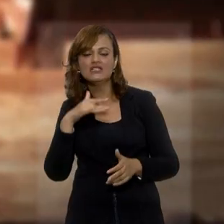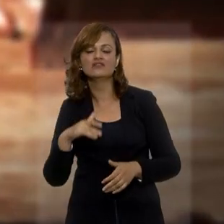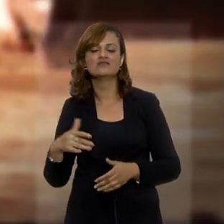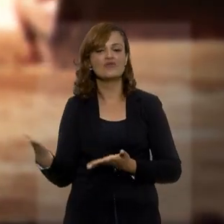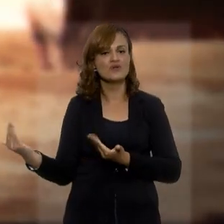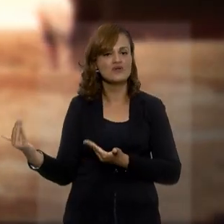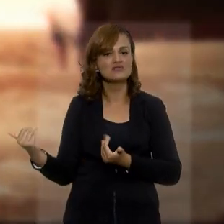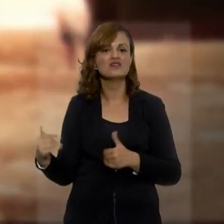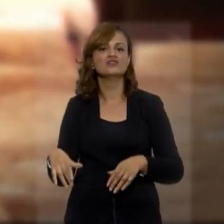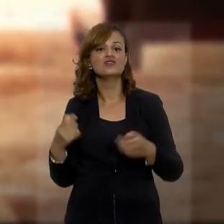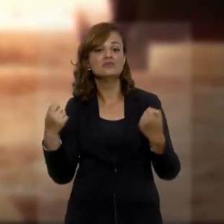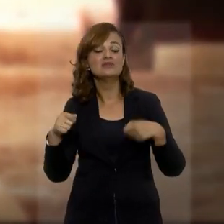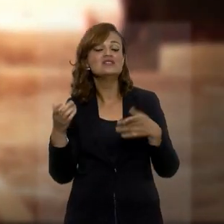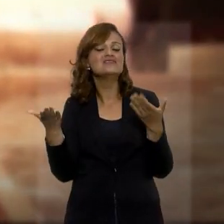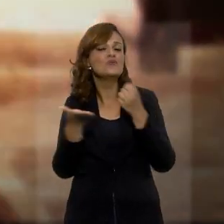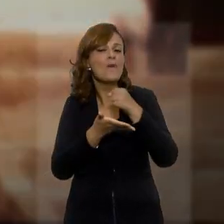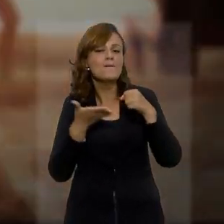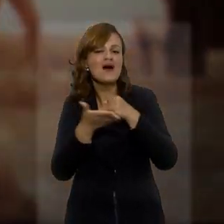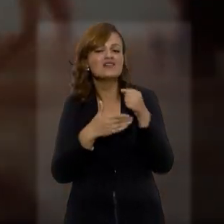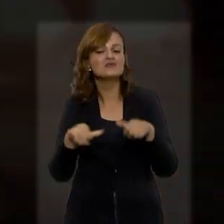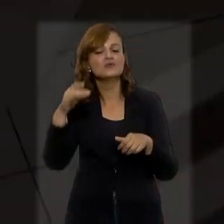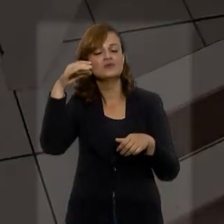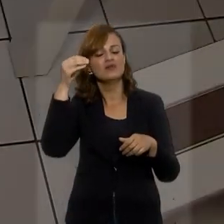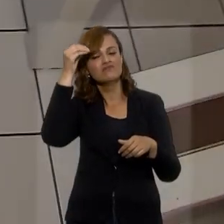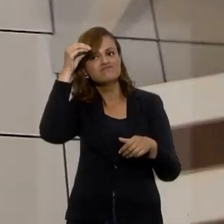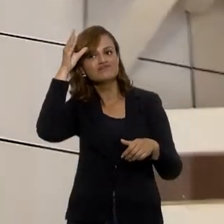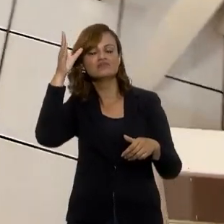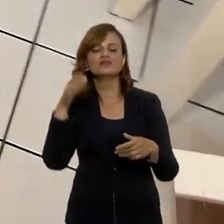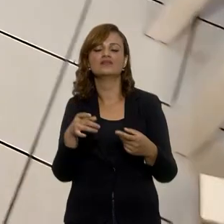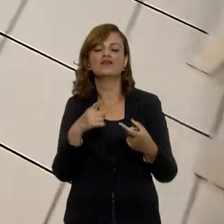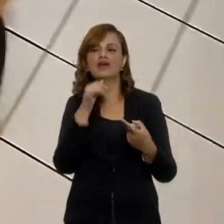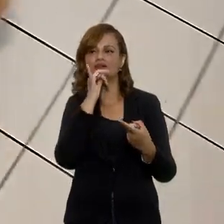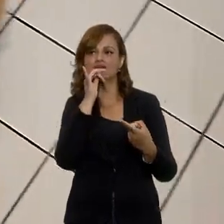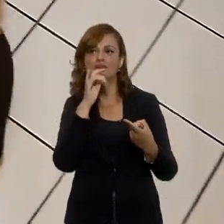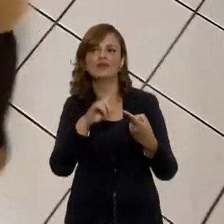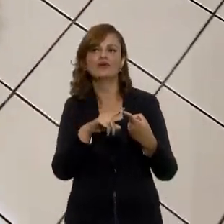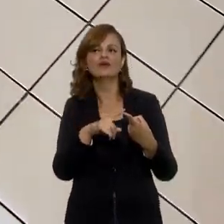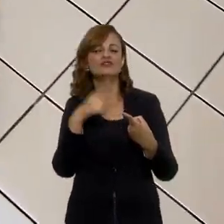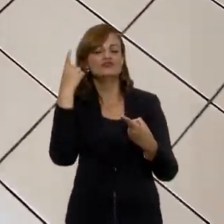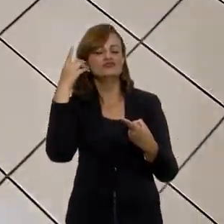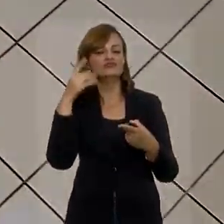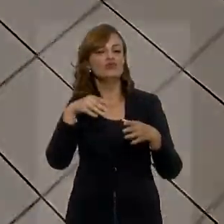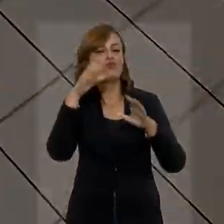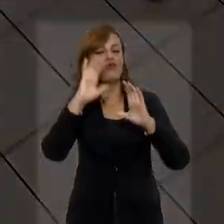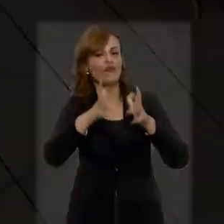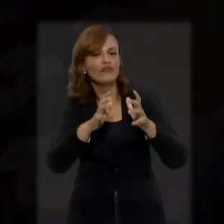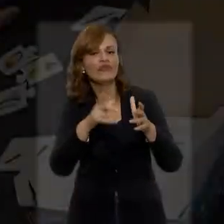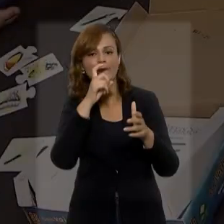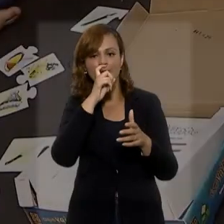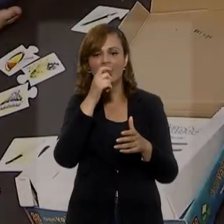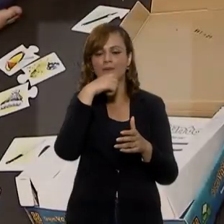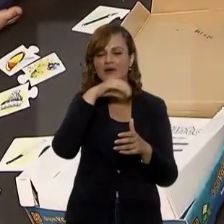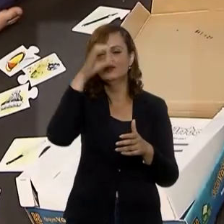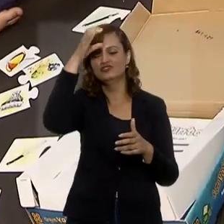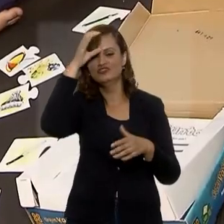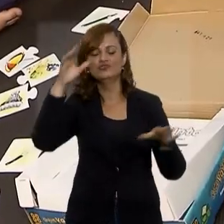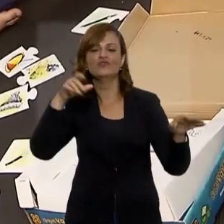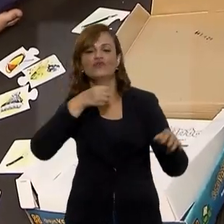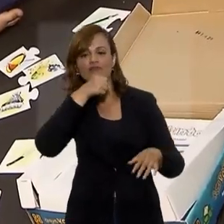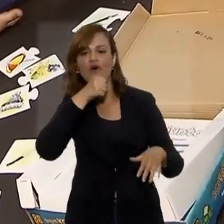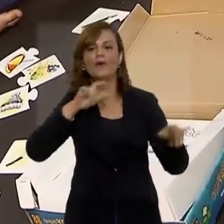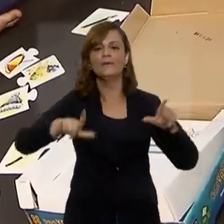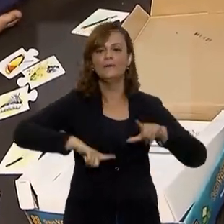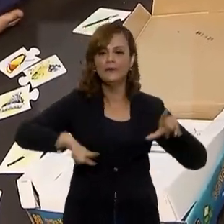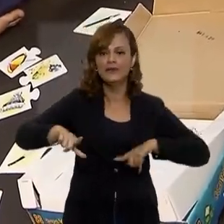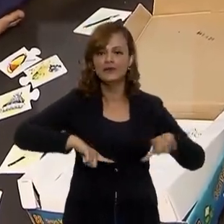o adolescente precisam de coisas mínimas para a sua formação. São elas, por exemplo, o direito de convivência com os pais, com os